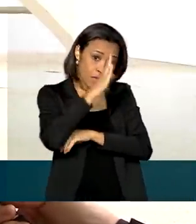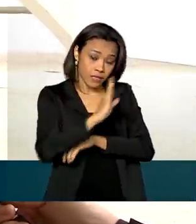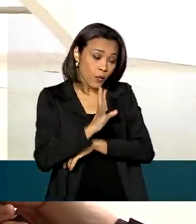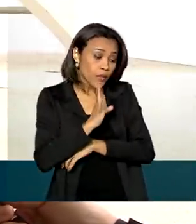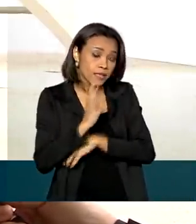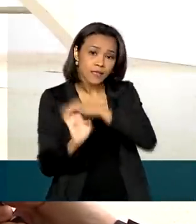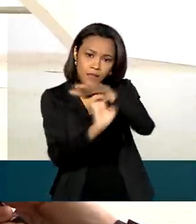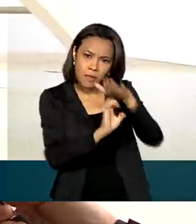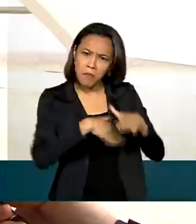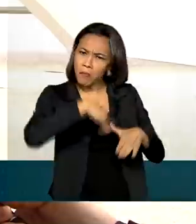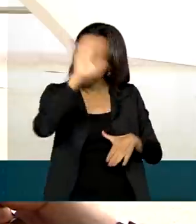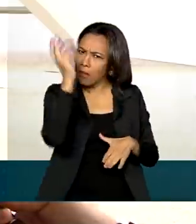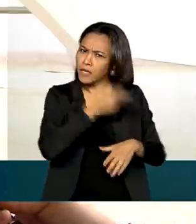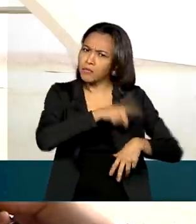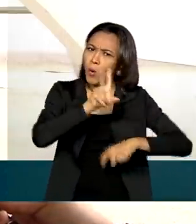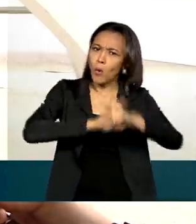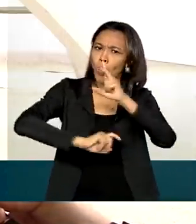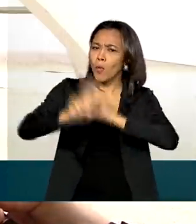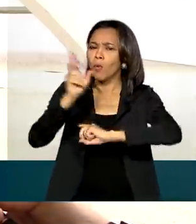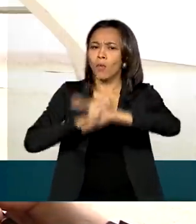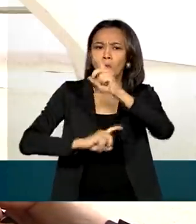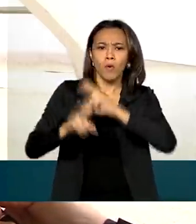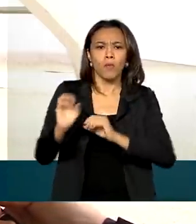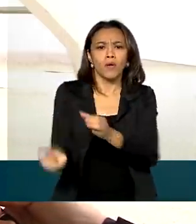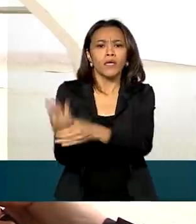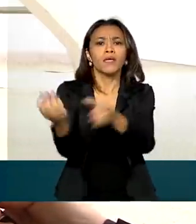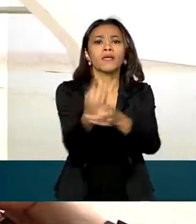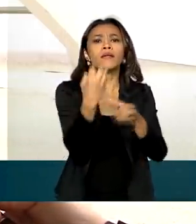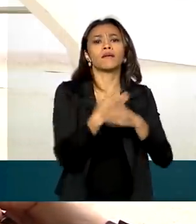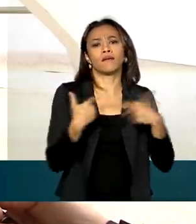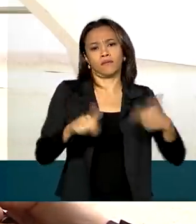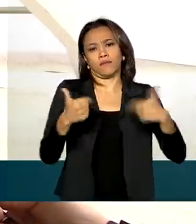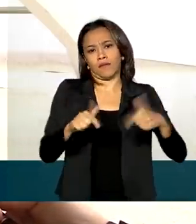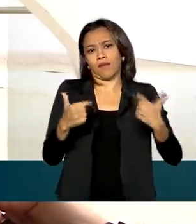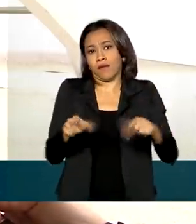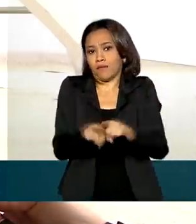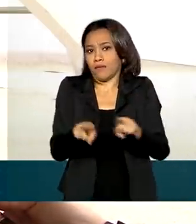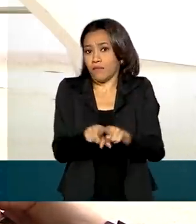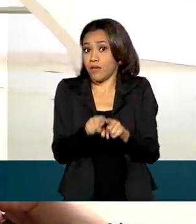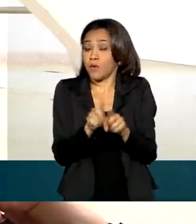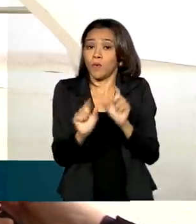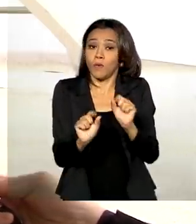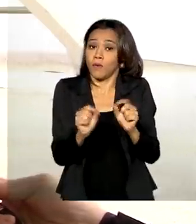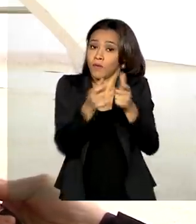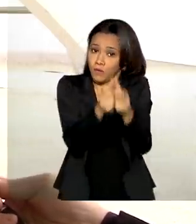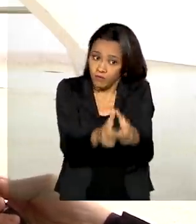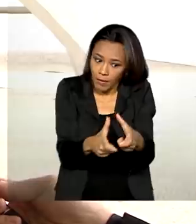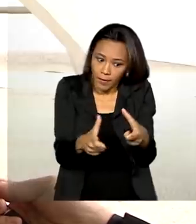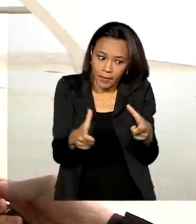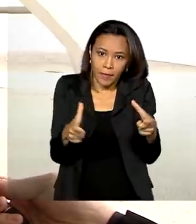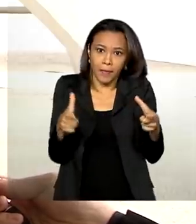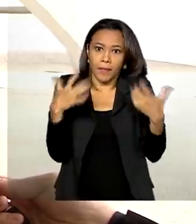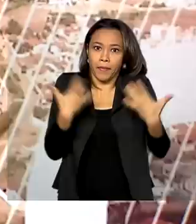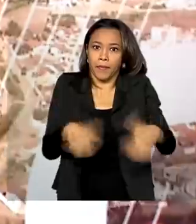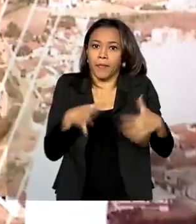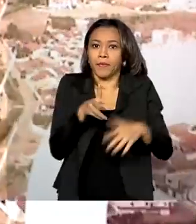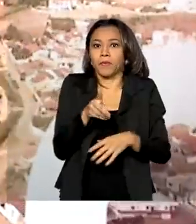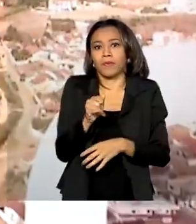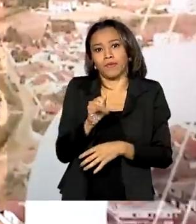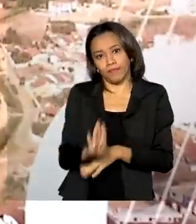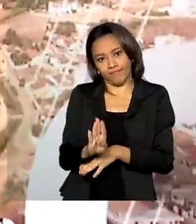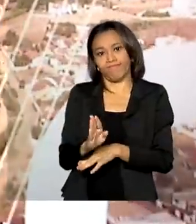nós estaríamos exportando mais, gerando mais emprego internamente, gerando o crescimento do nosso produto interno bruto.